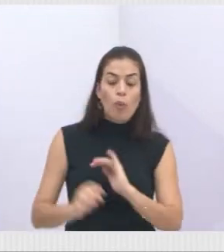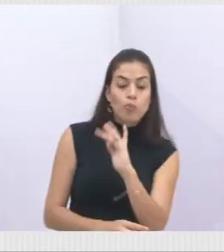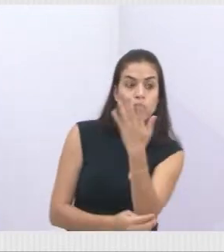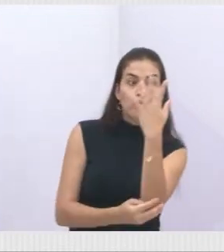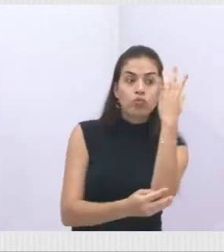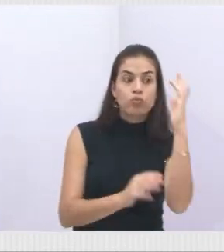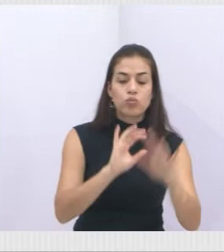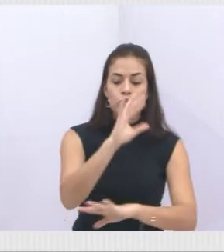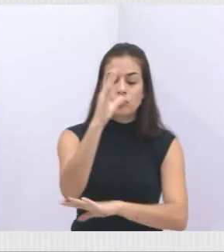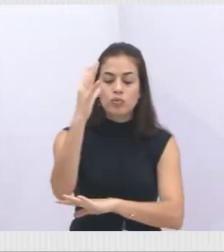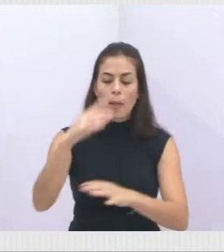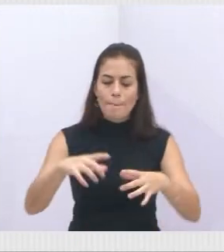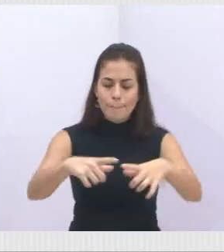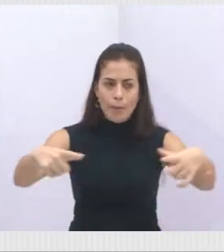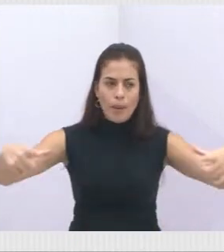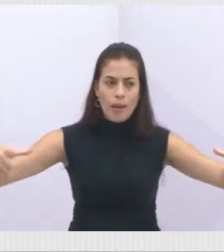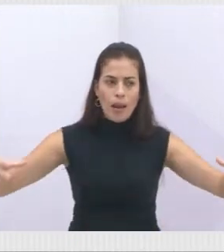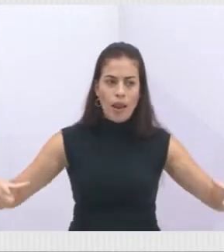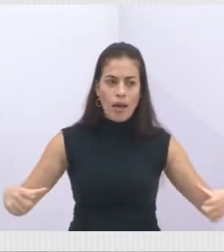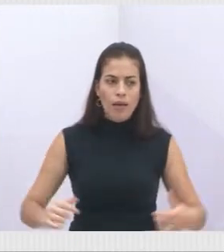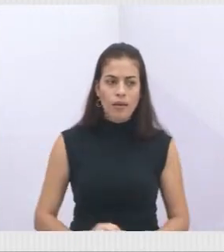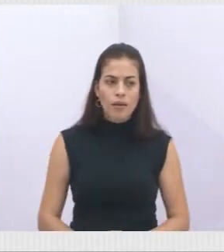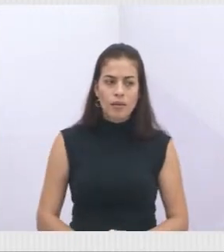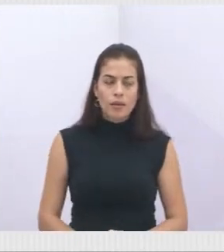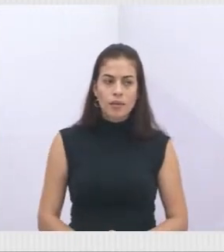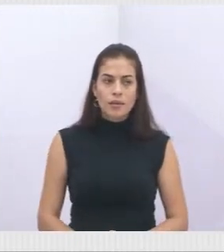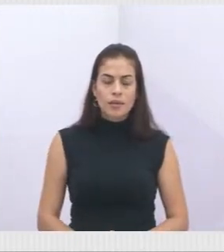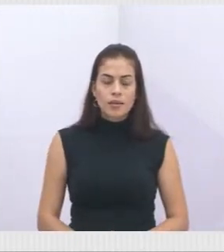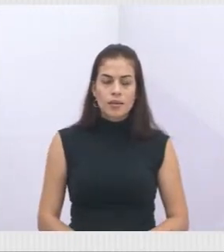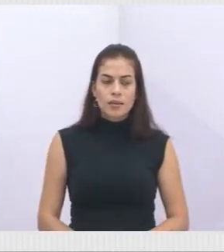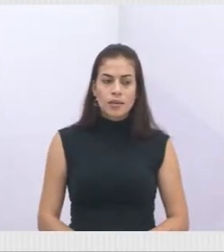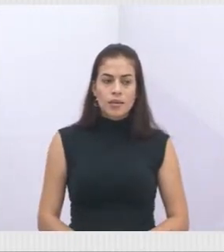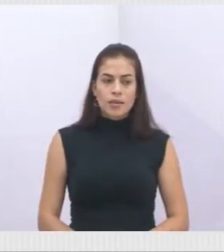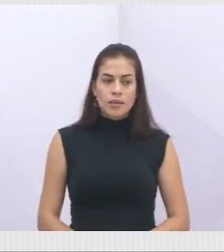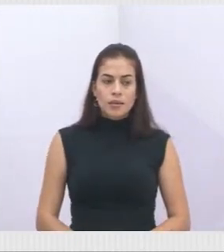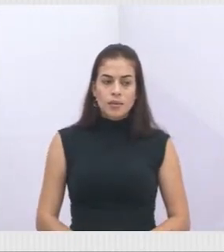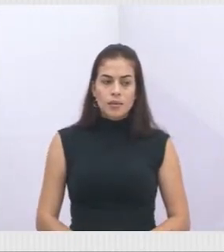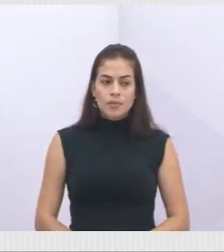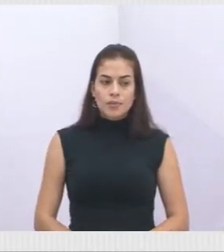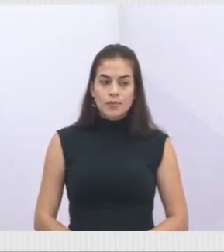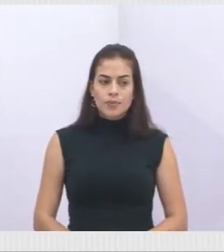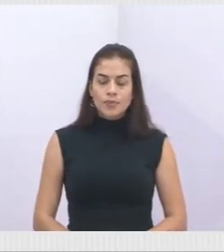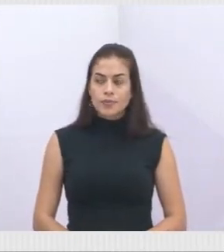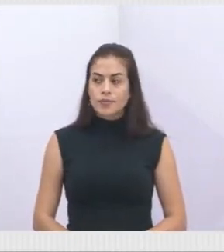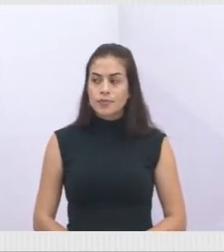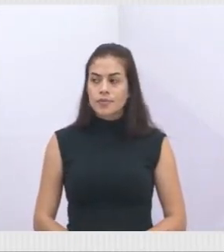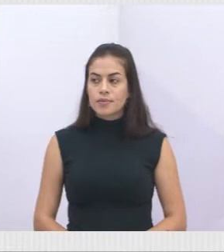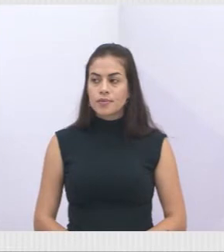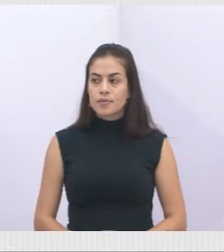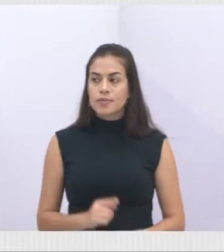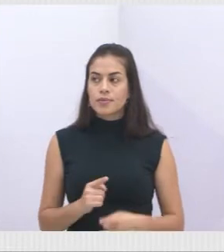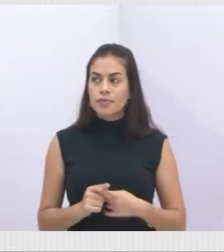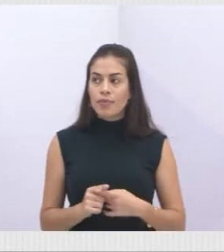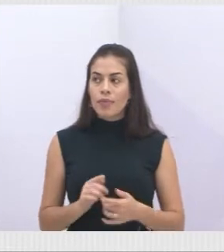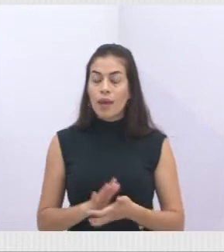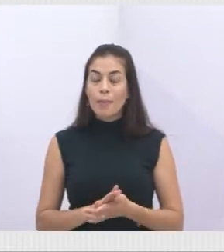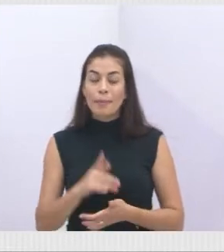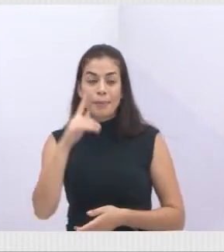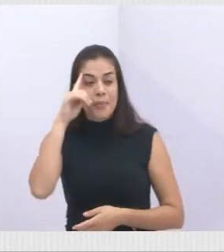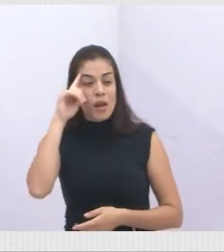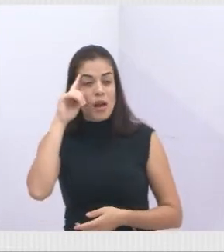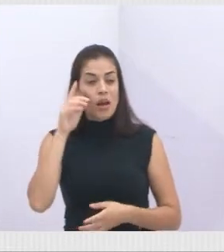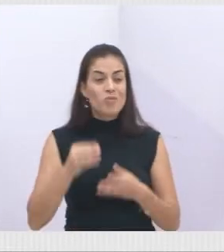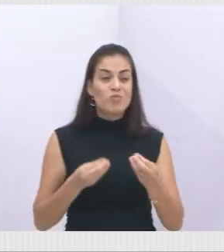fluxo importante também de fauna, porque através dos fragmentos de mata é que a fauna